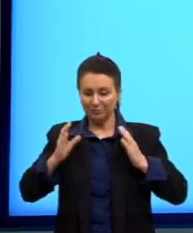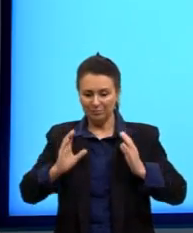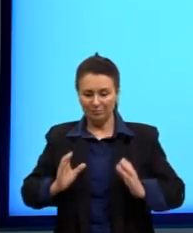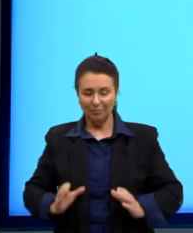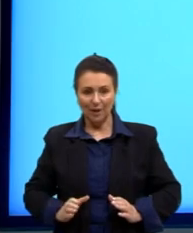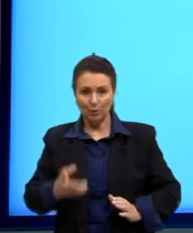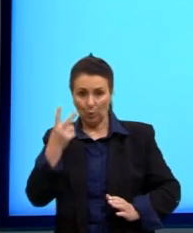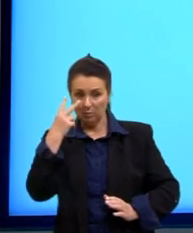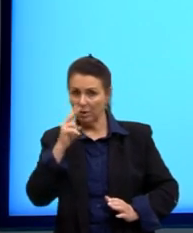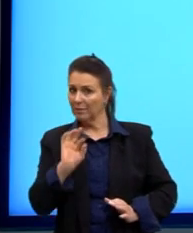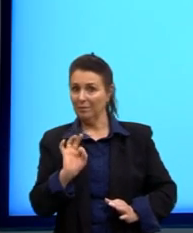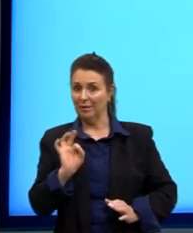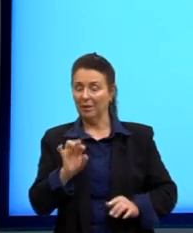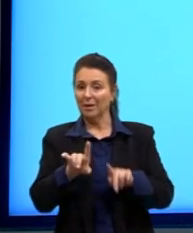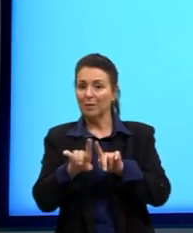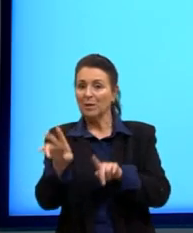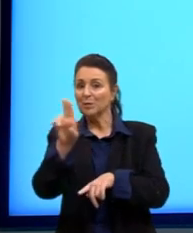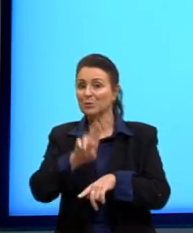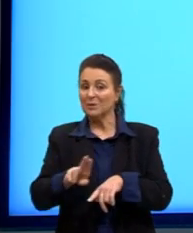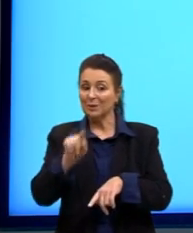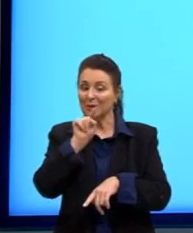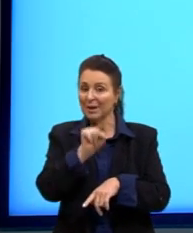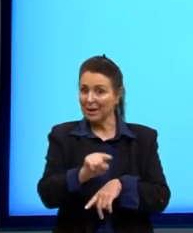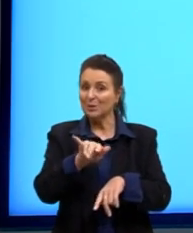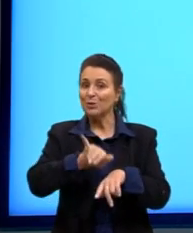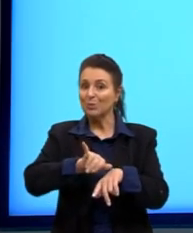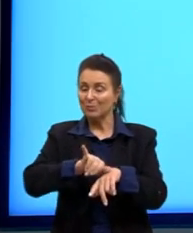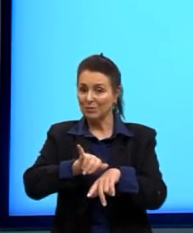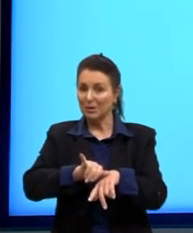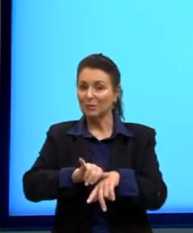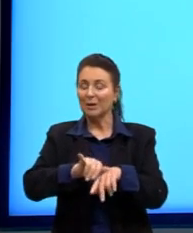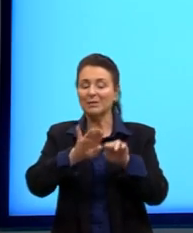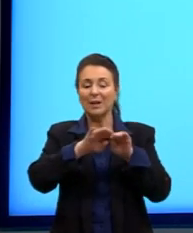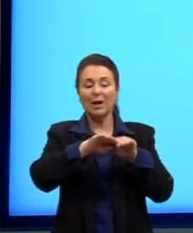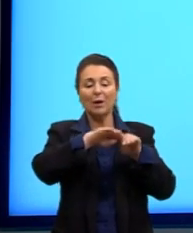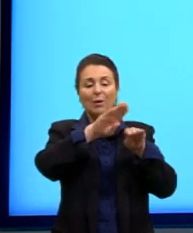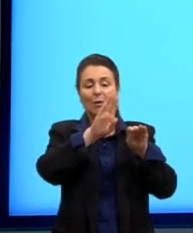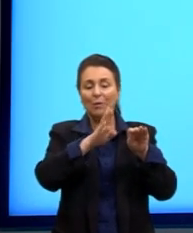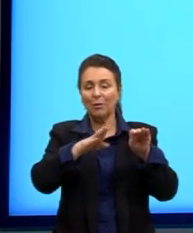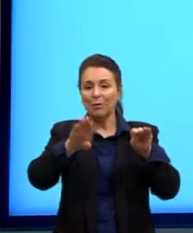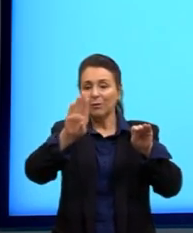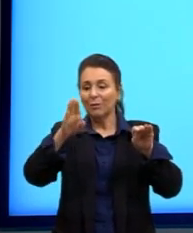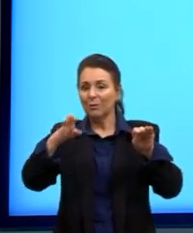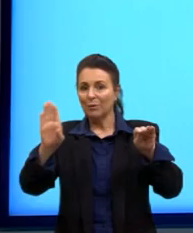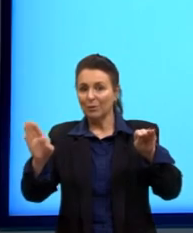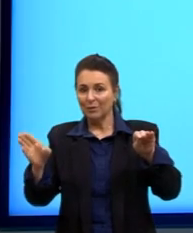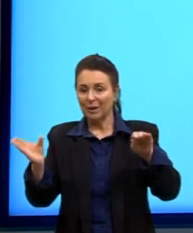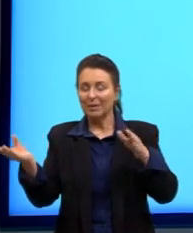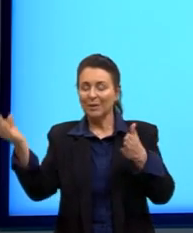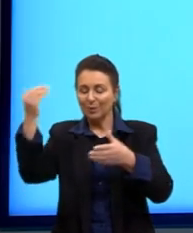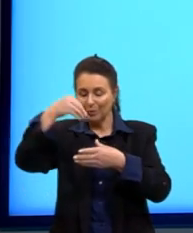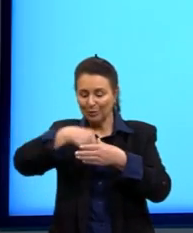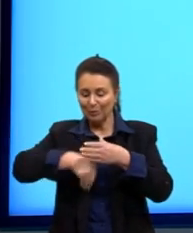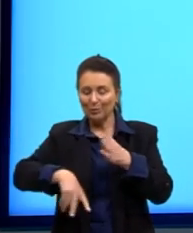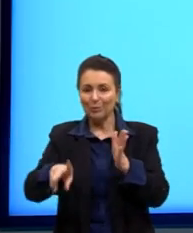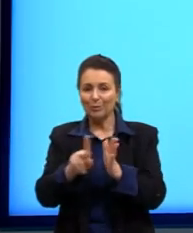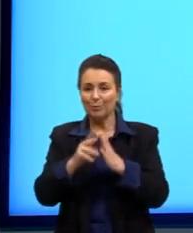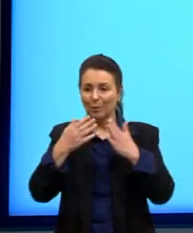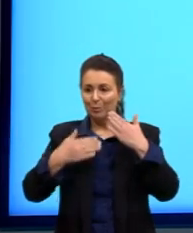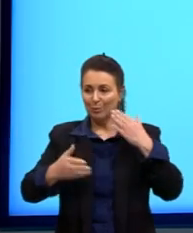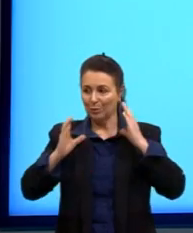a olho nu, mas todos nós estamos emitindo ondas infravermelhas no nosso próprio corpo. Certo?